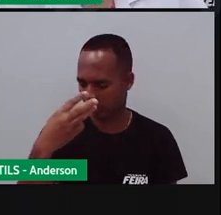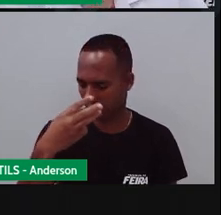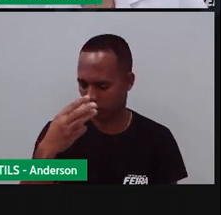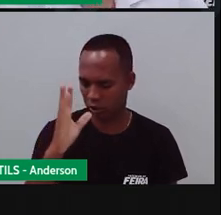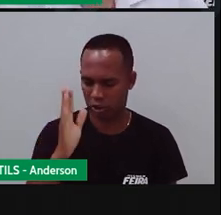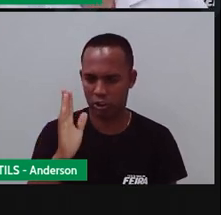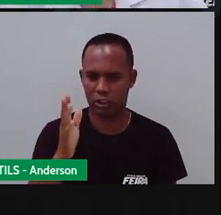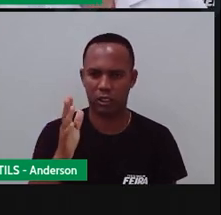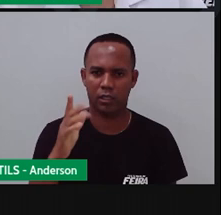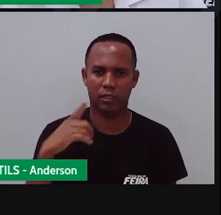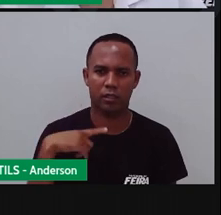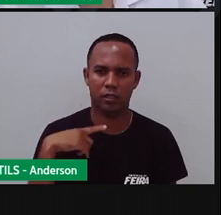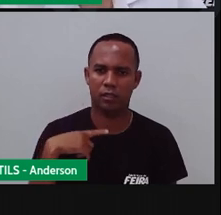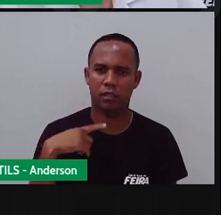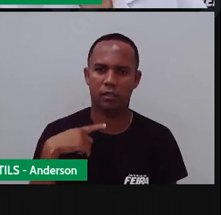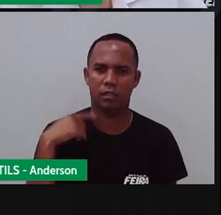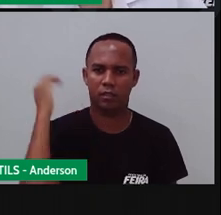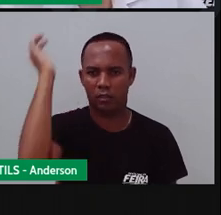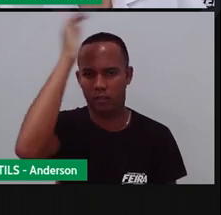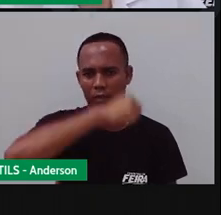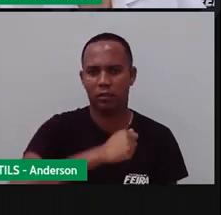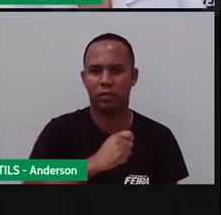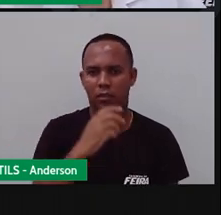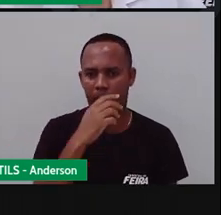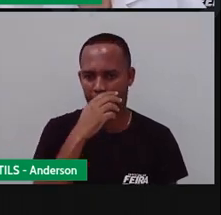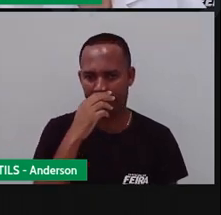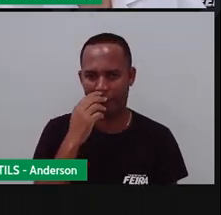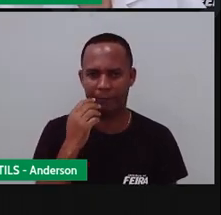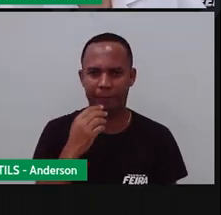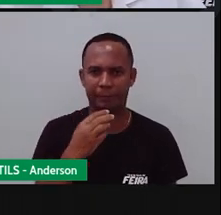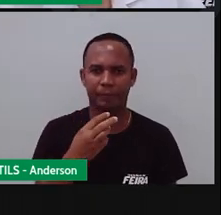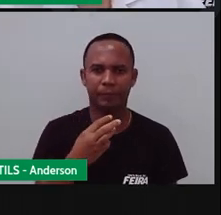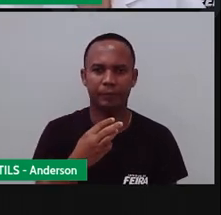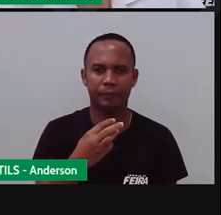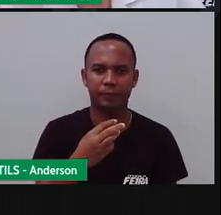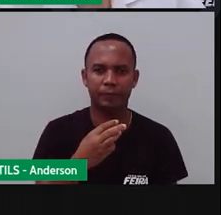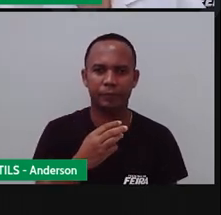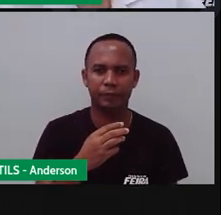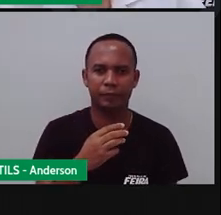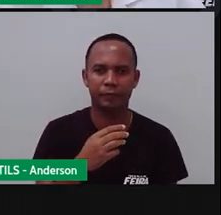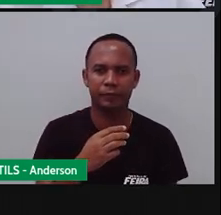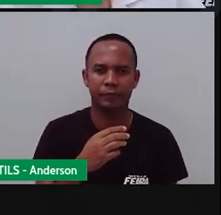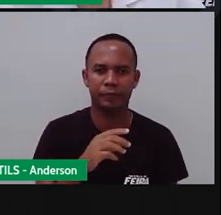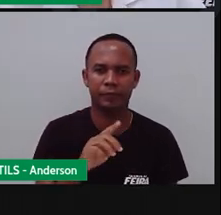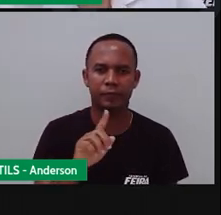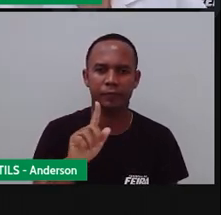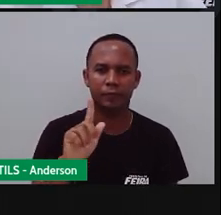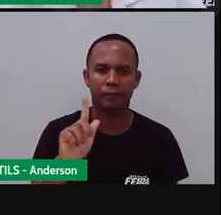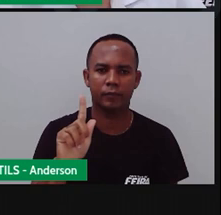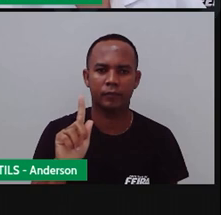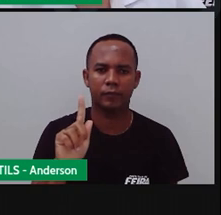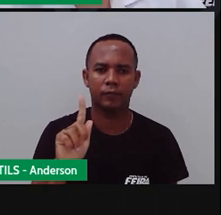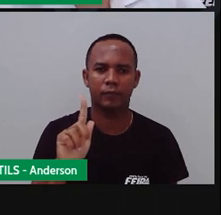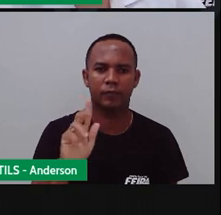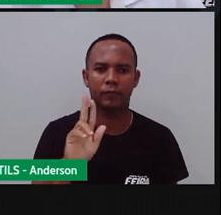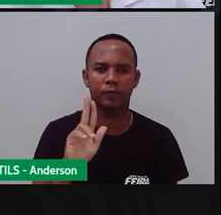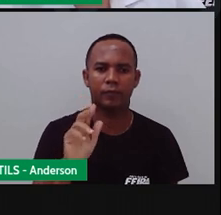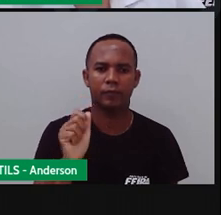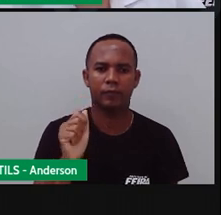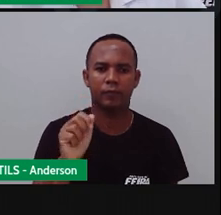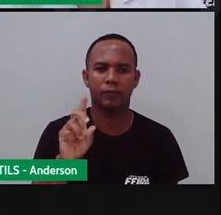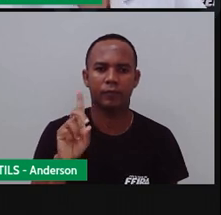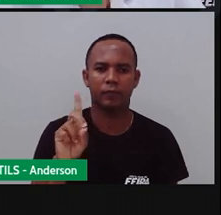o quê? Trimestre será o quê? Três meses. meses, quadrimestre. Quatro